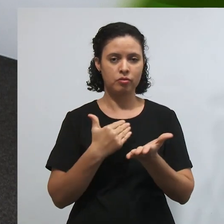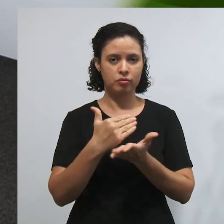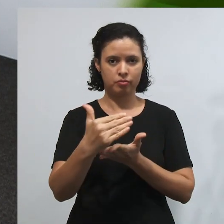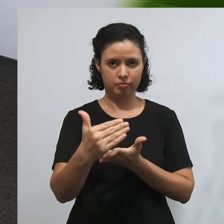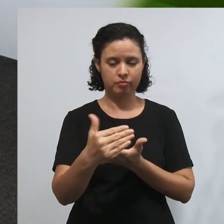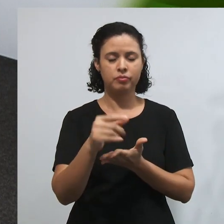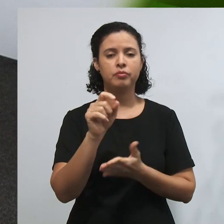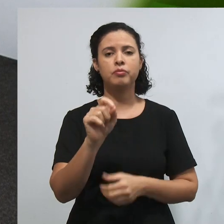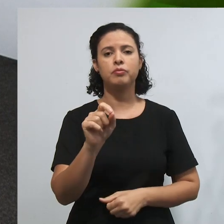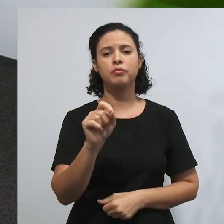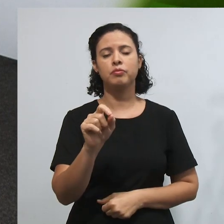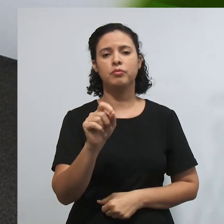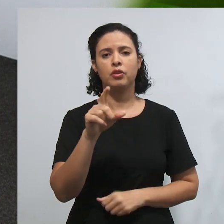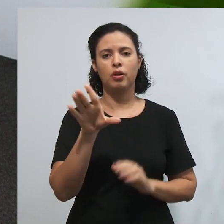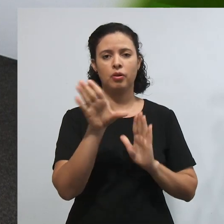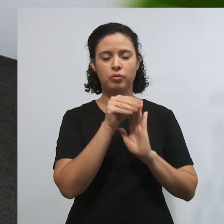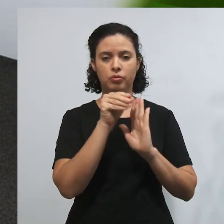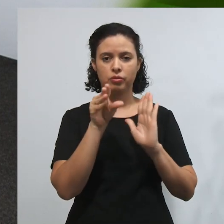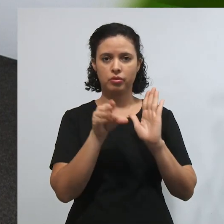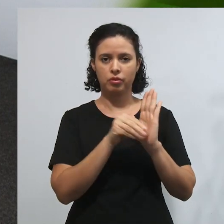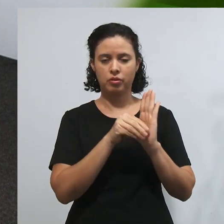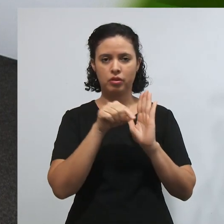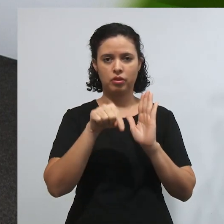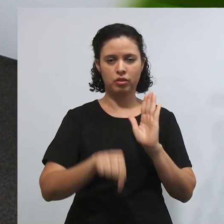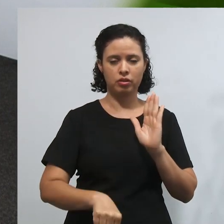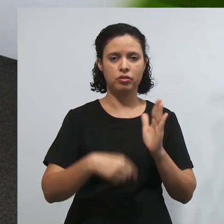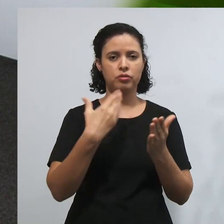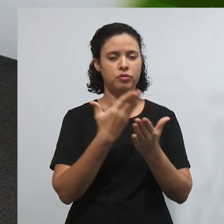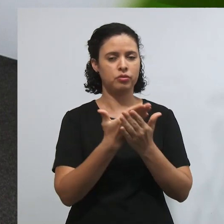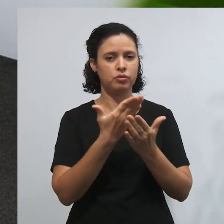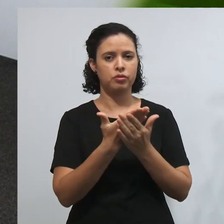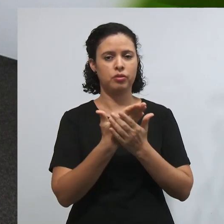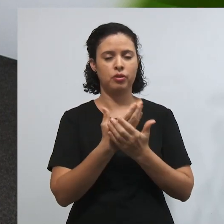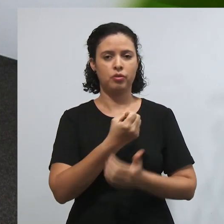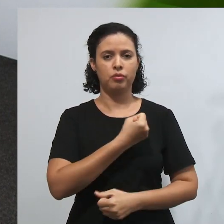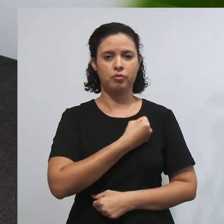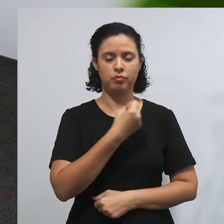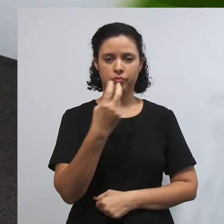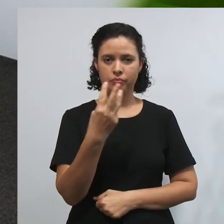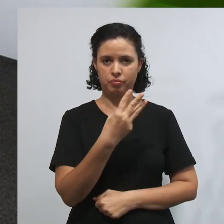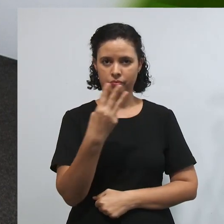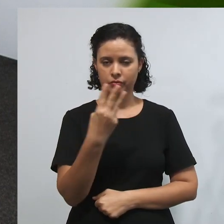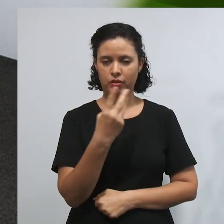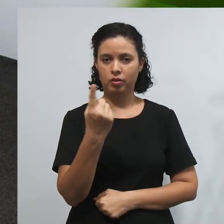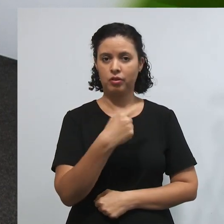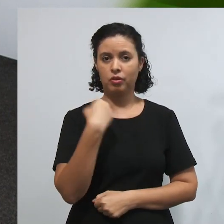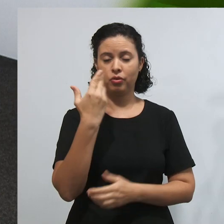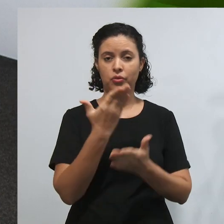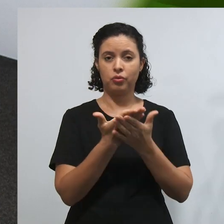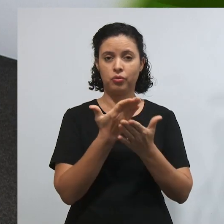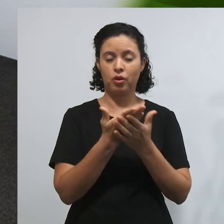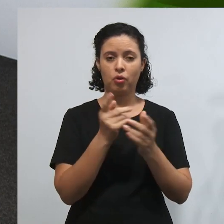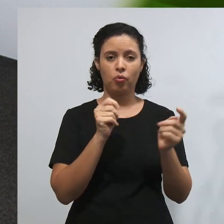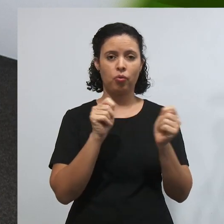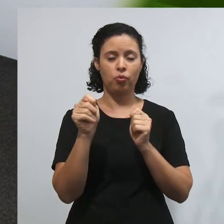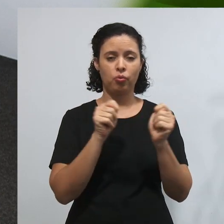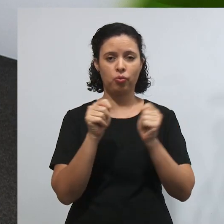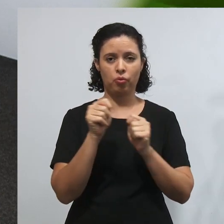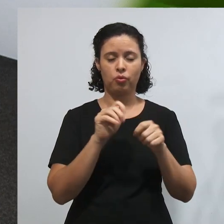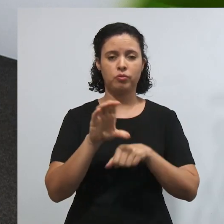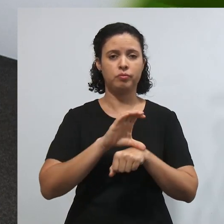dar início aqui ao conteúdo dessa nossa aula número 3, onde nós vamos estudar Controle de